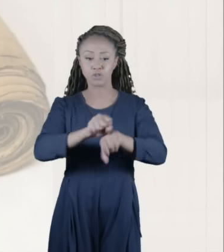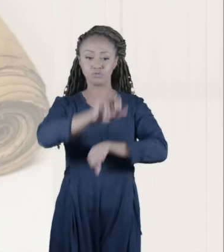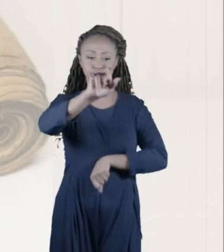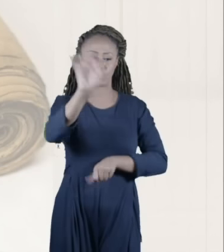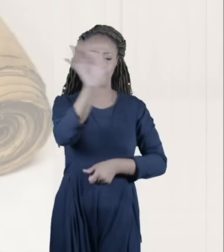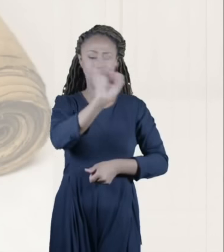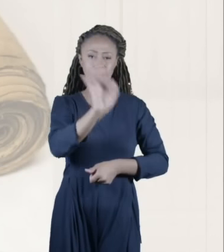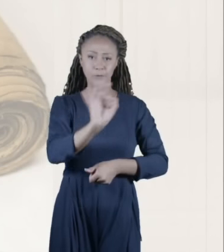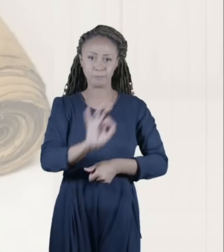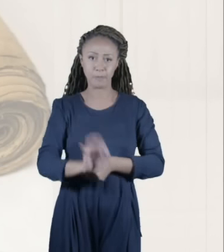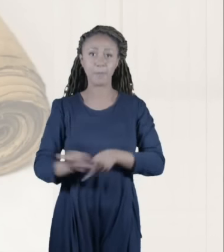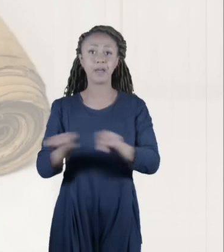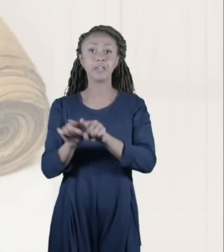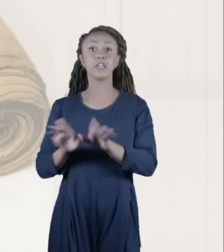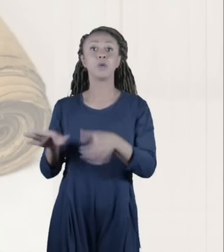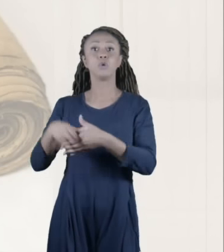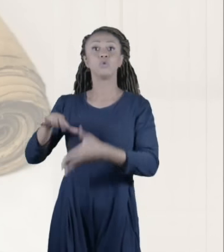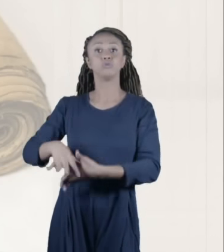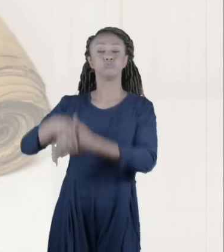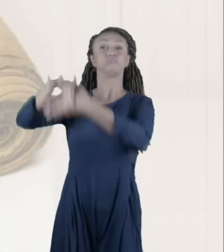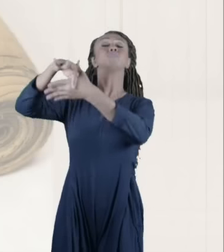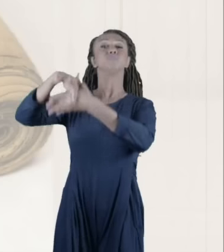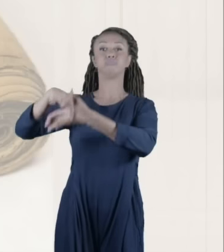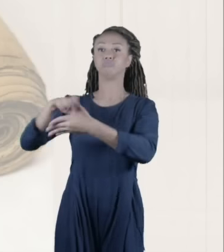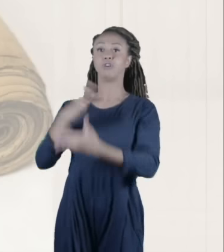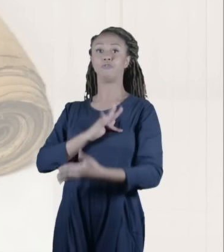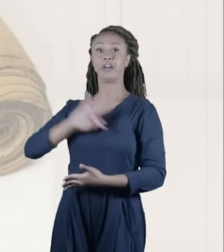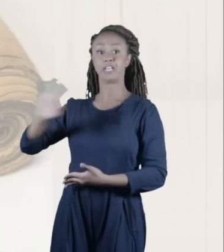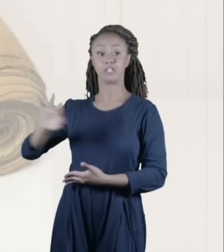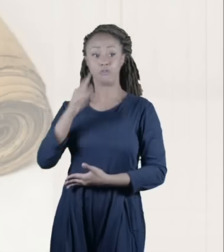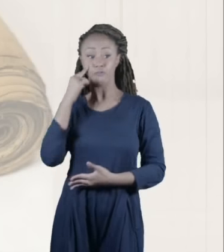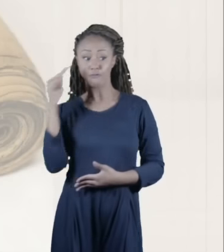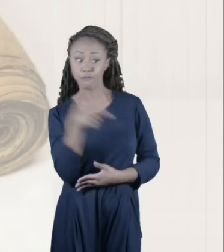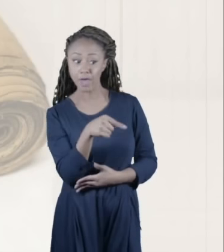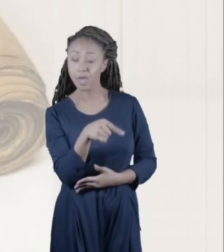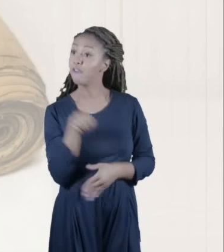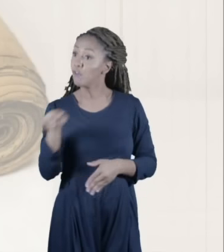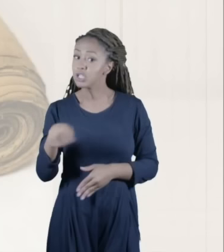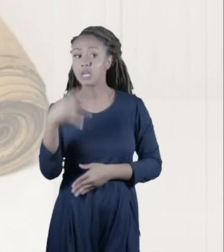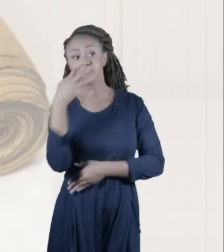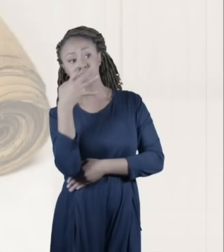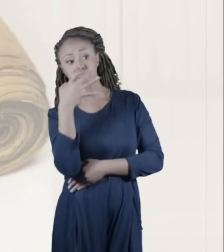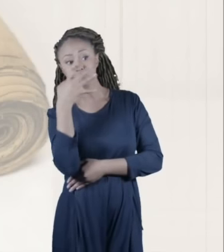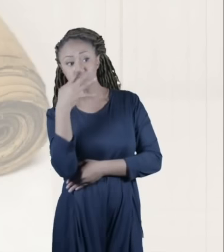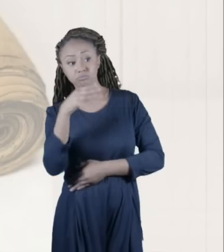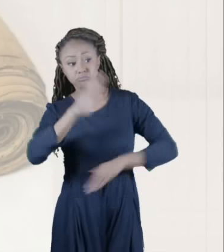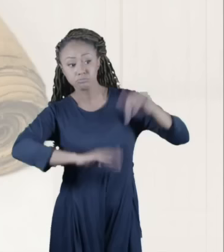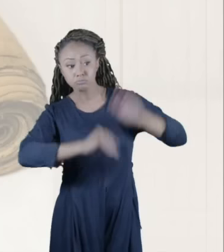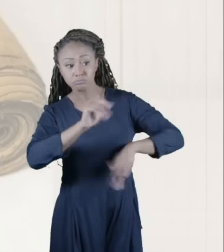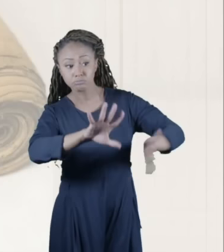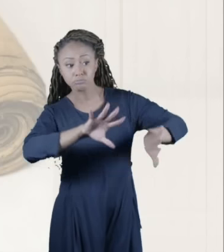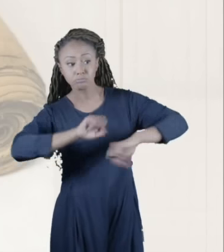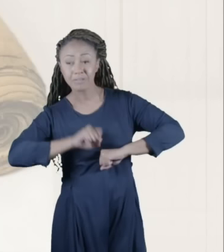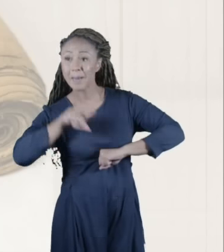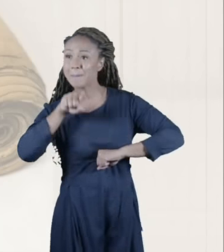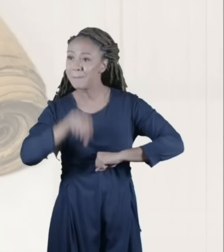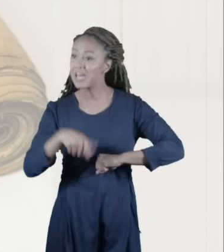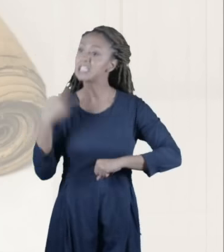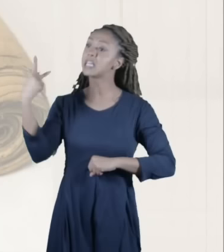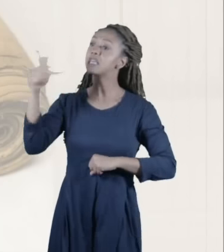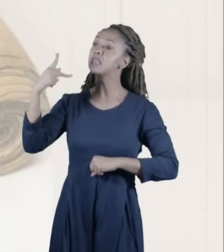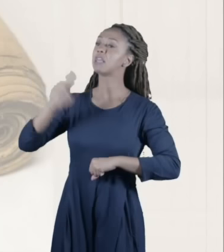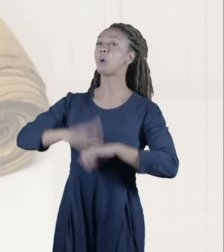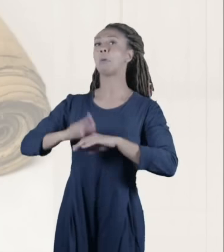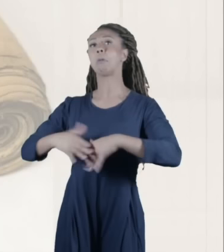vós disserem que vós observeis observai-as e faze-as mas não procedais em conformidade com suas